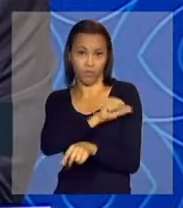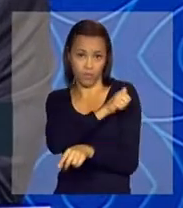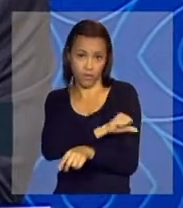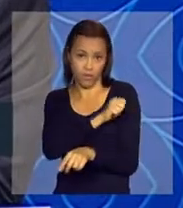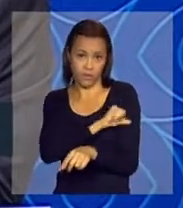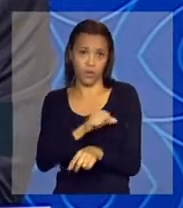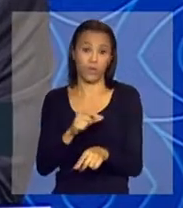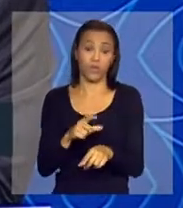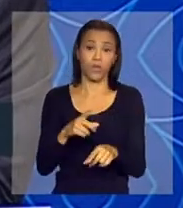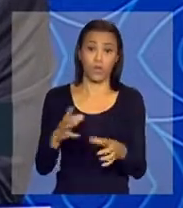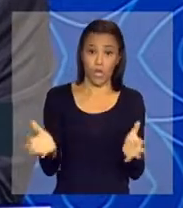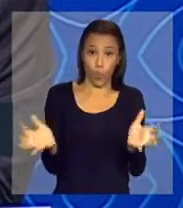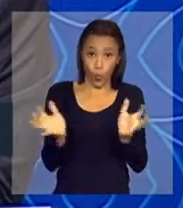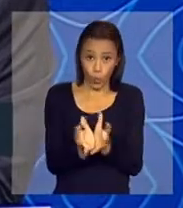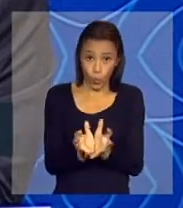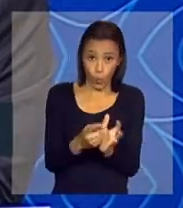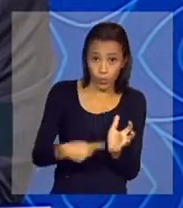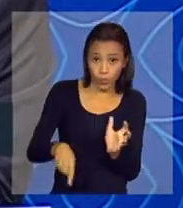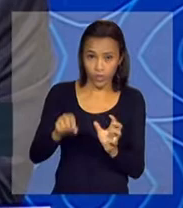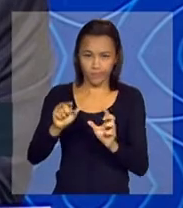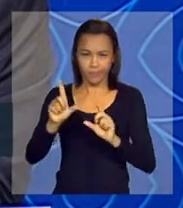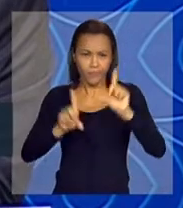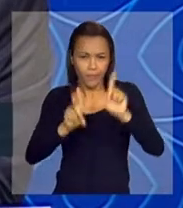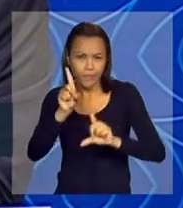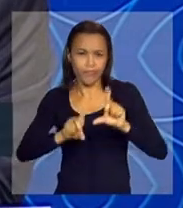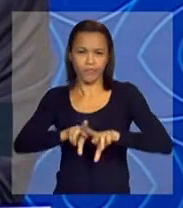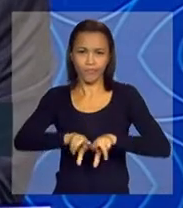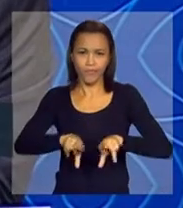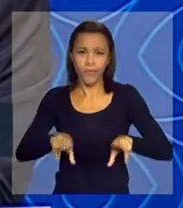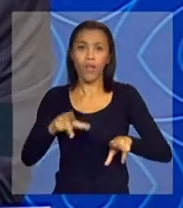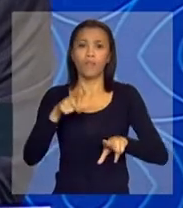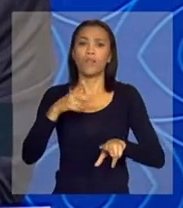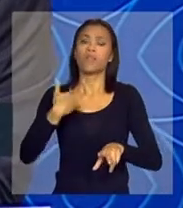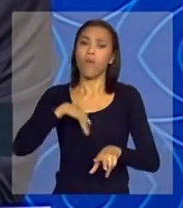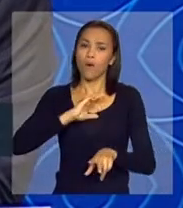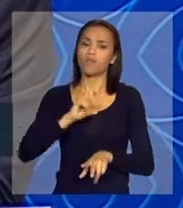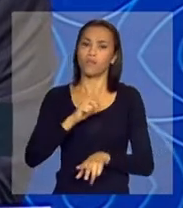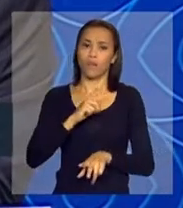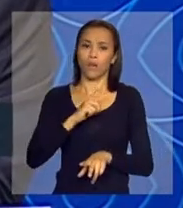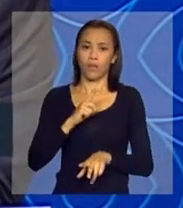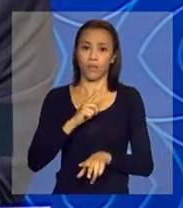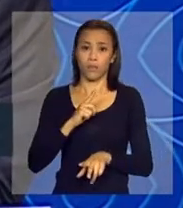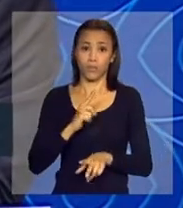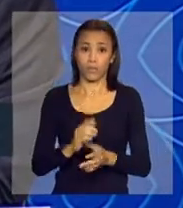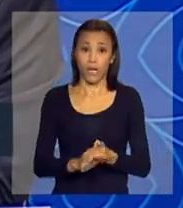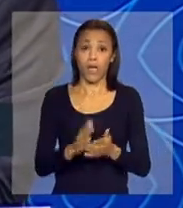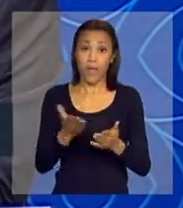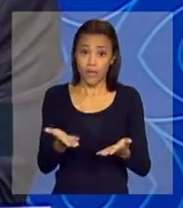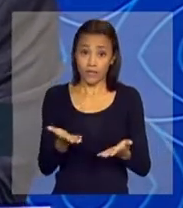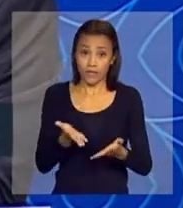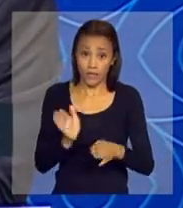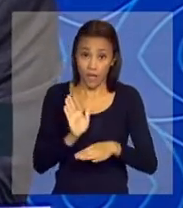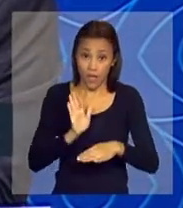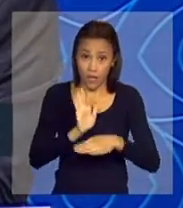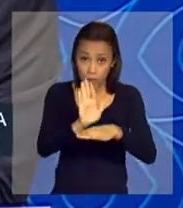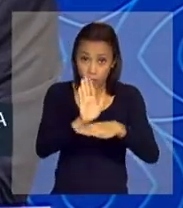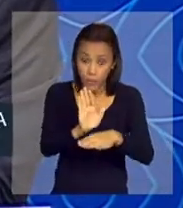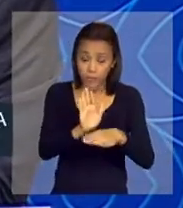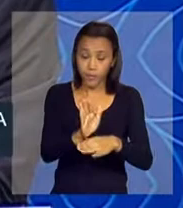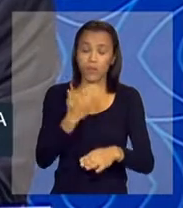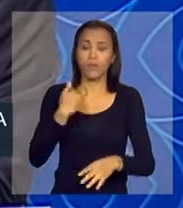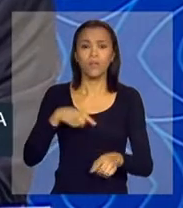centro de broadcasting, lá de televisão. esse é o nosso... atendimento é este. E